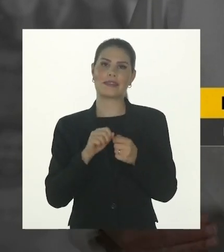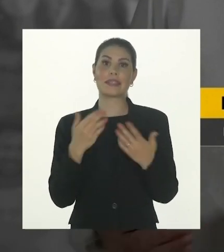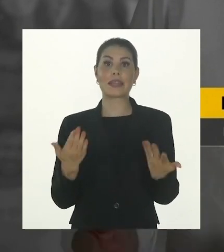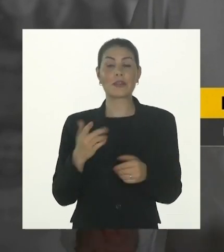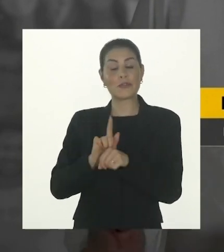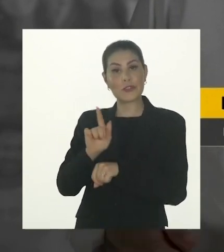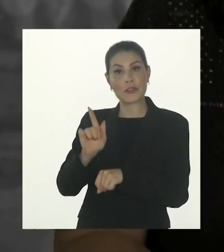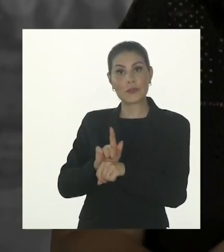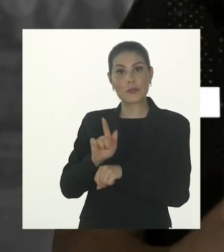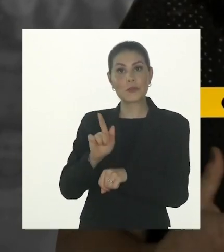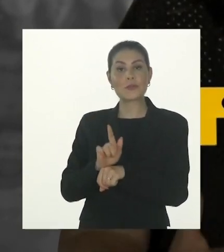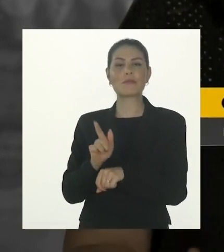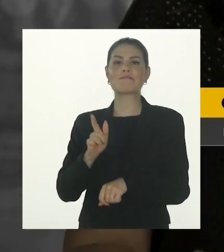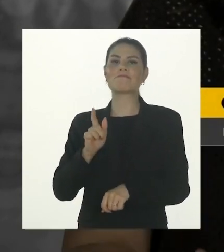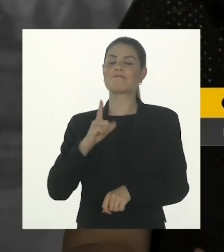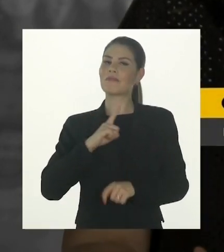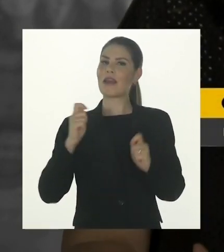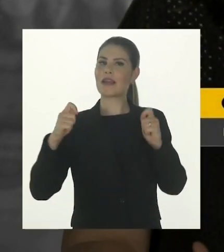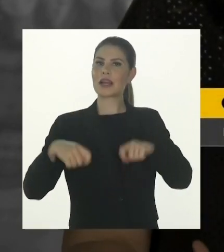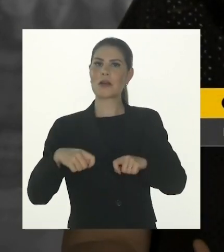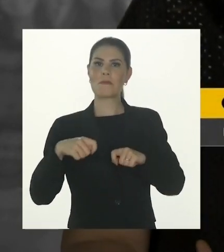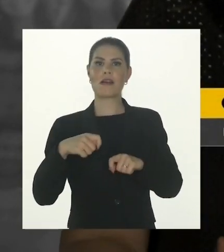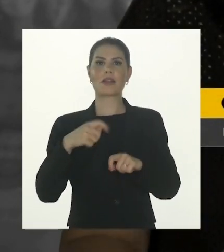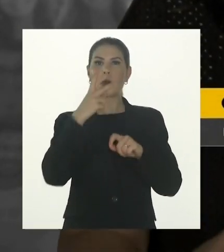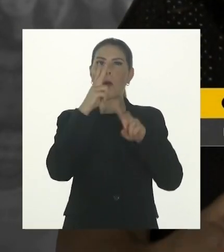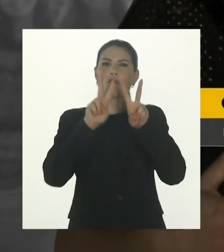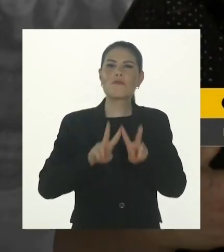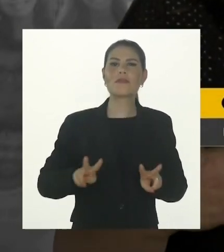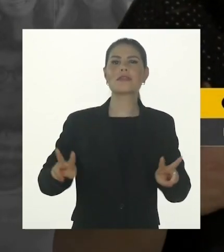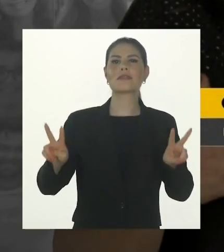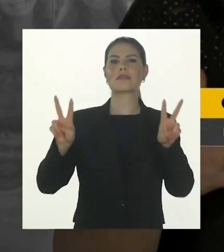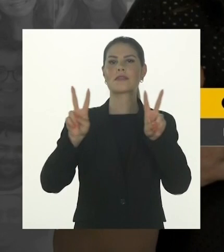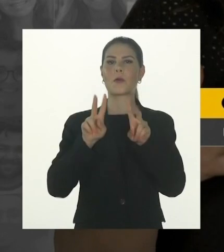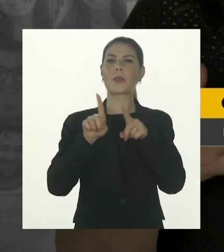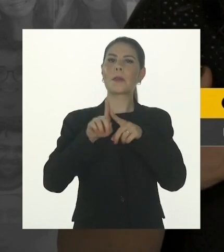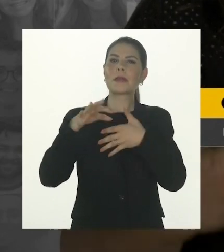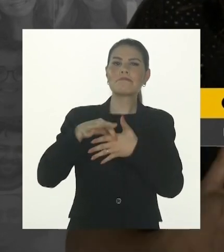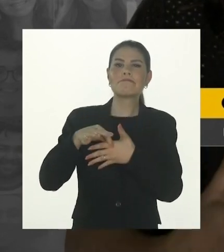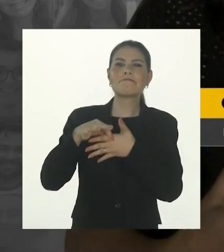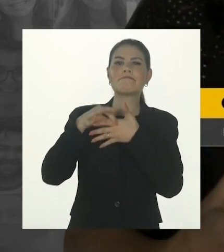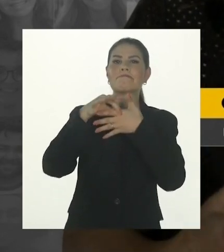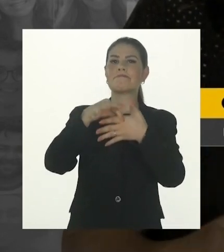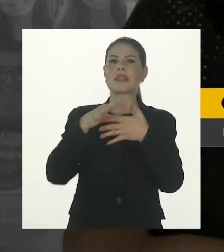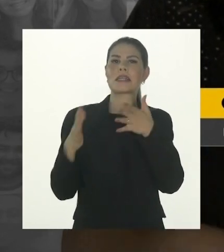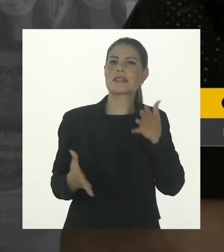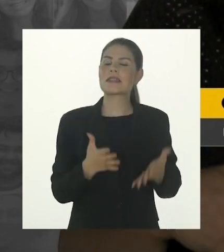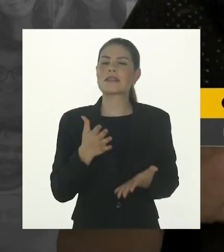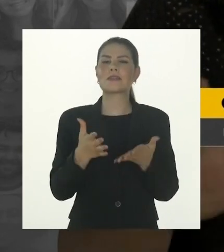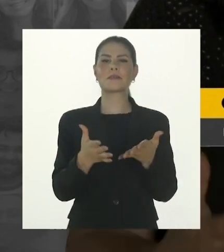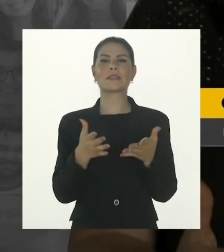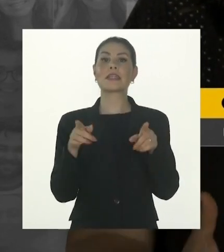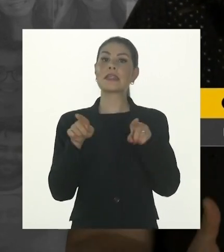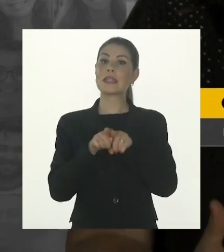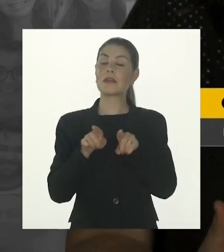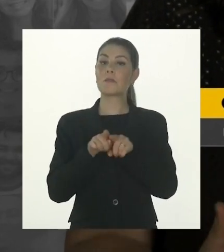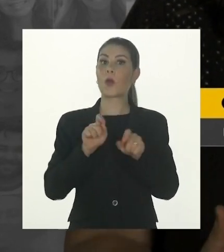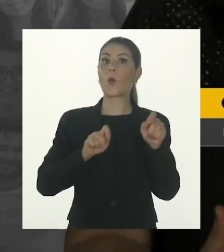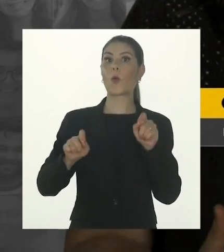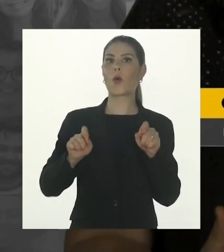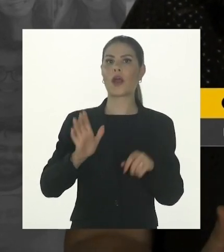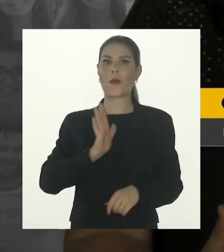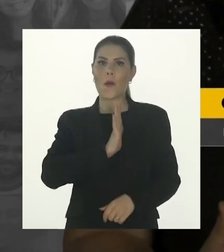gosta do que faz. Um gestor, né? Com uma capacidade de visão, de uma liderança